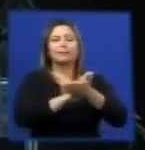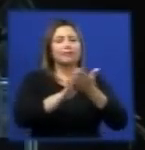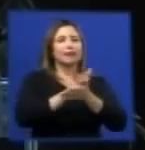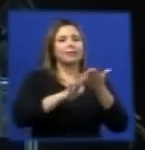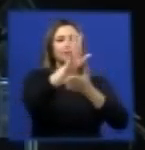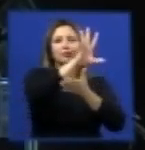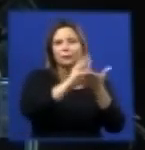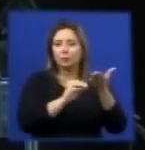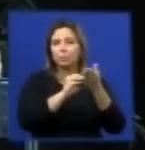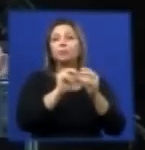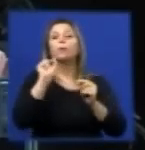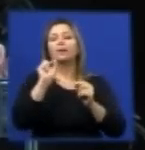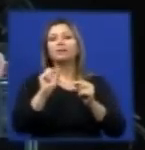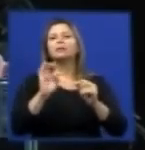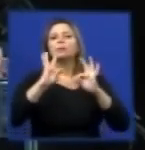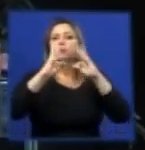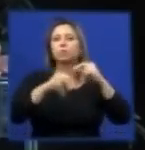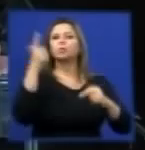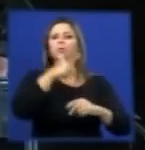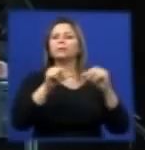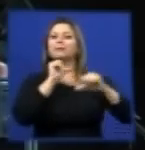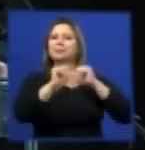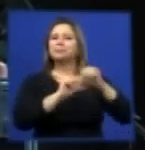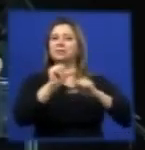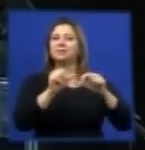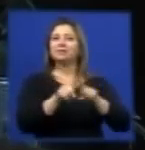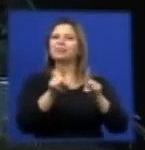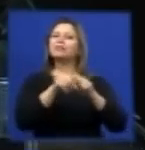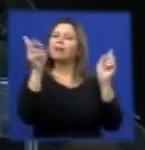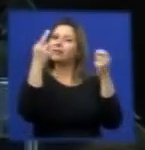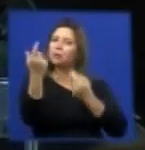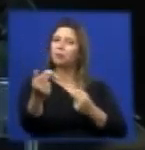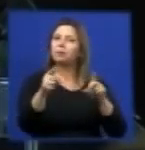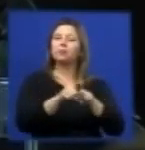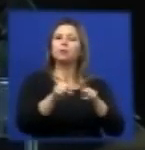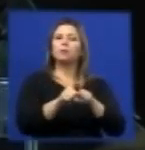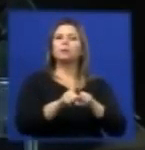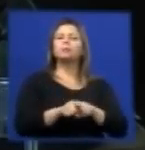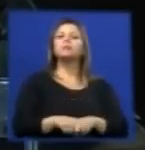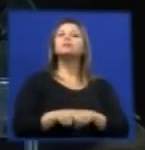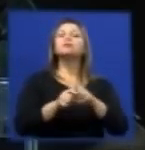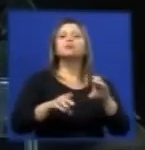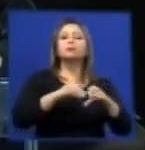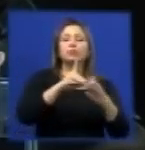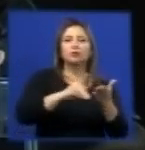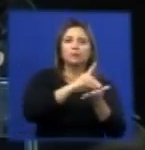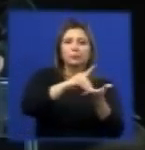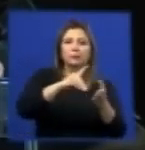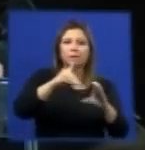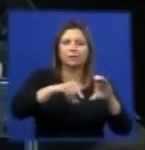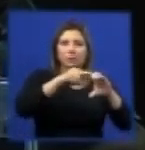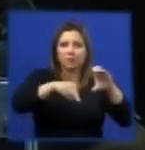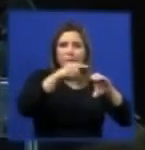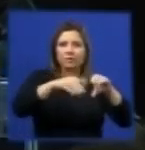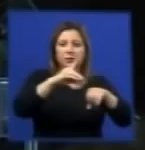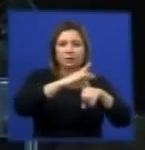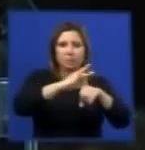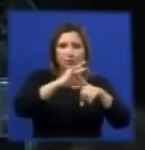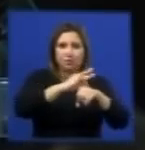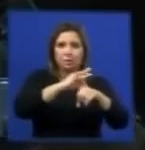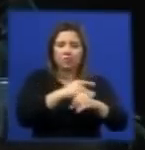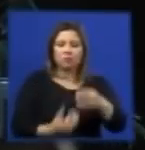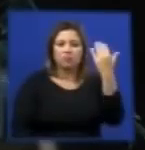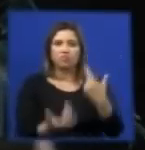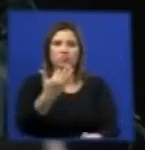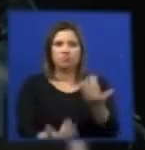O que são transformados, então, os componentes do pneu? Eles são a matéria orgânica queimada para